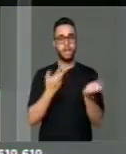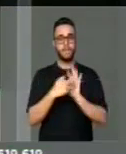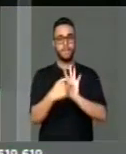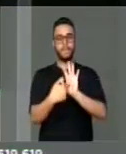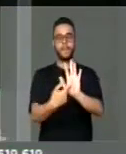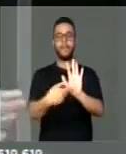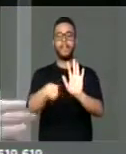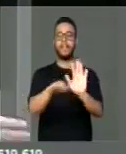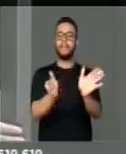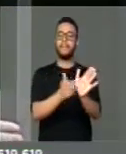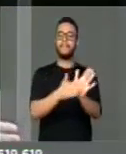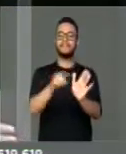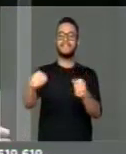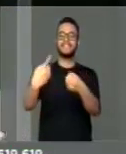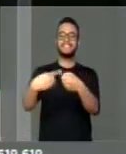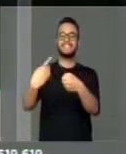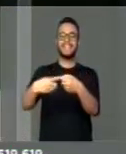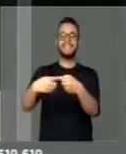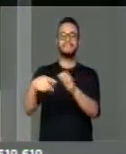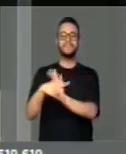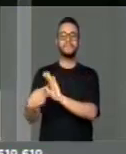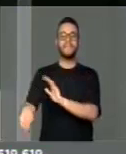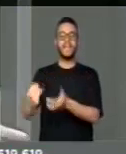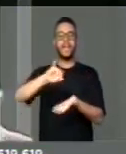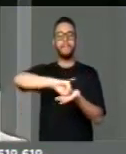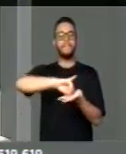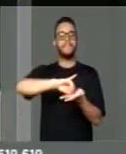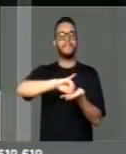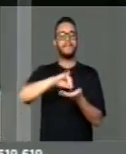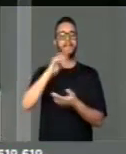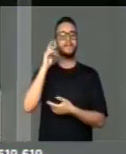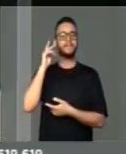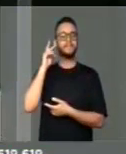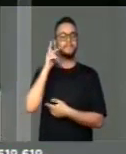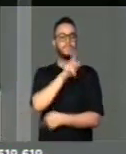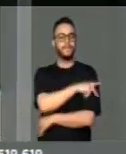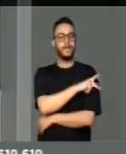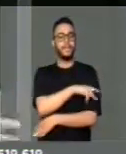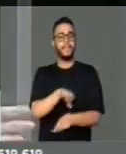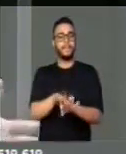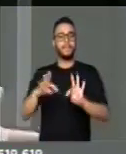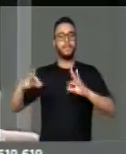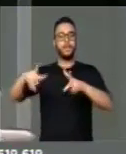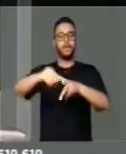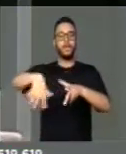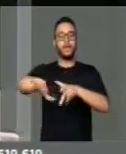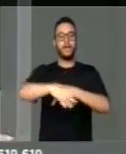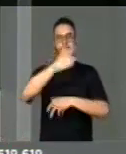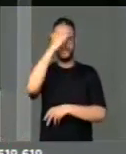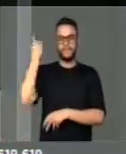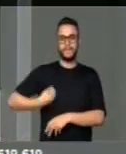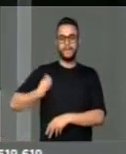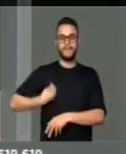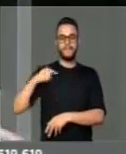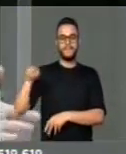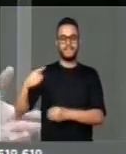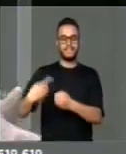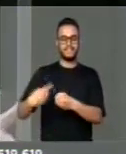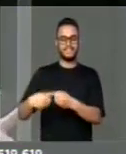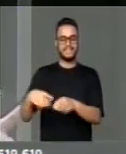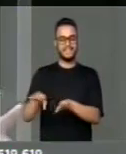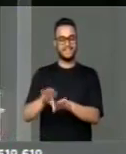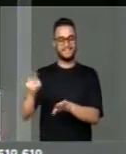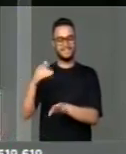parabenizando não só a cidade de Terezina, mas toda a população que lá vive e que gosta daquela cidade, os de